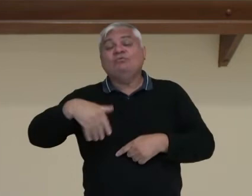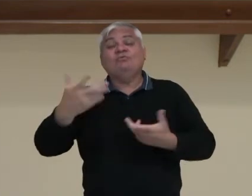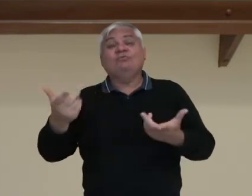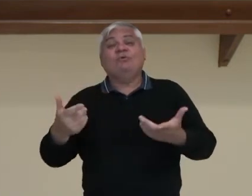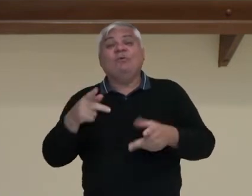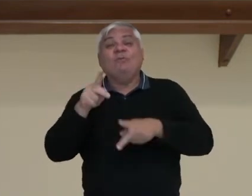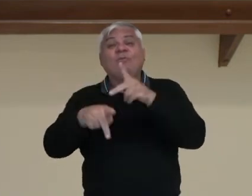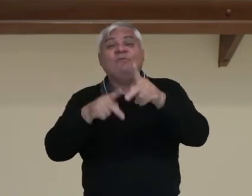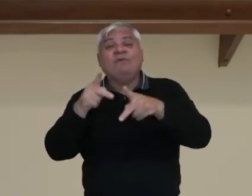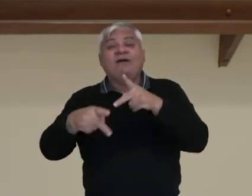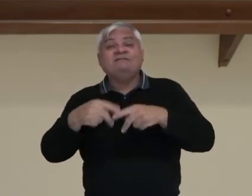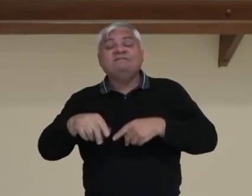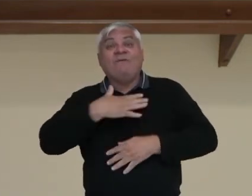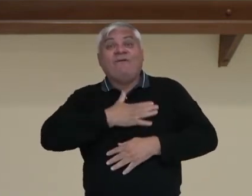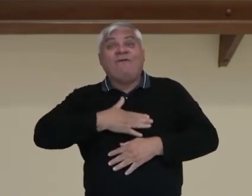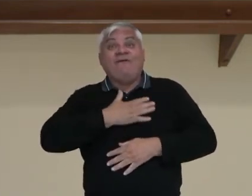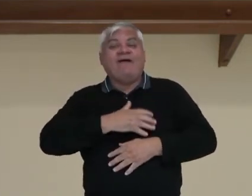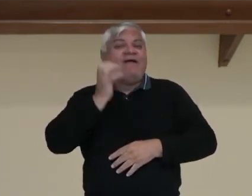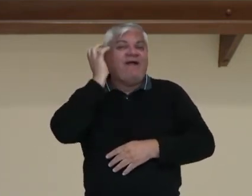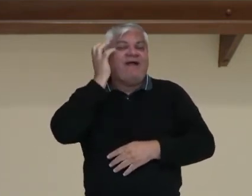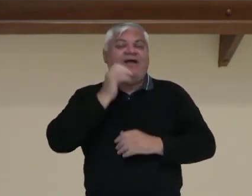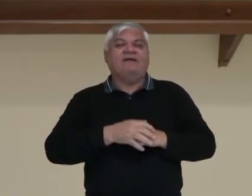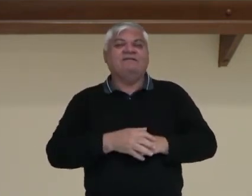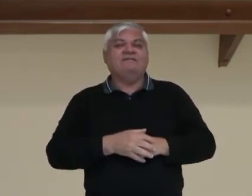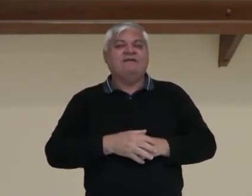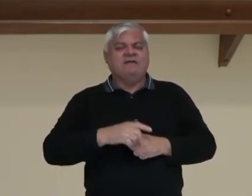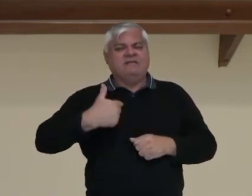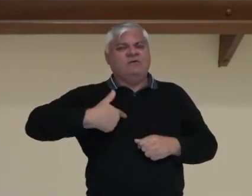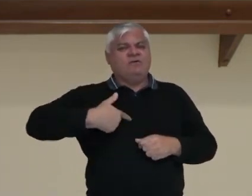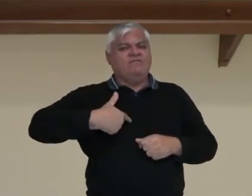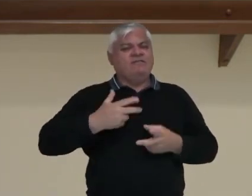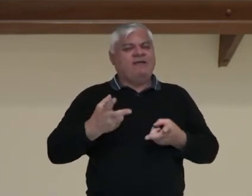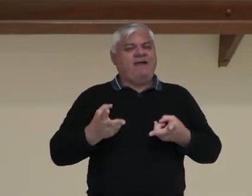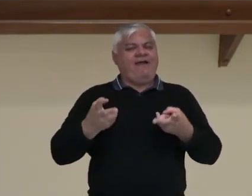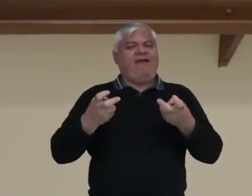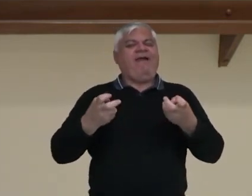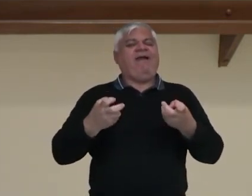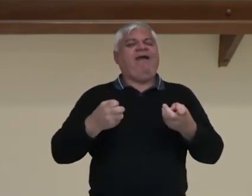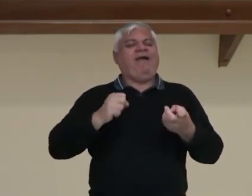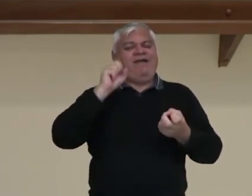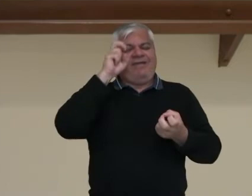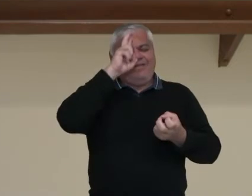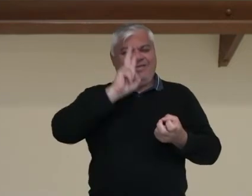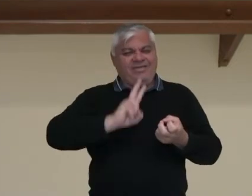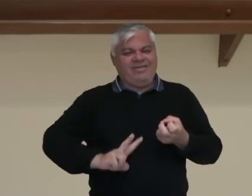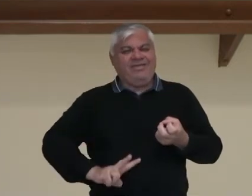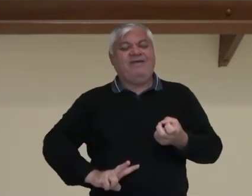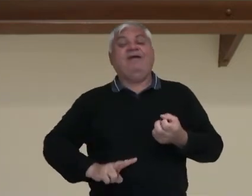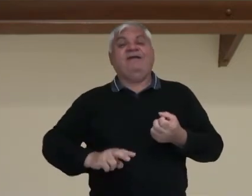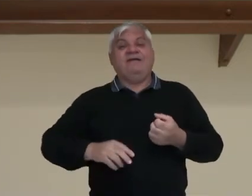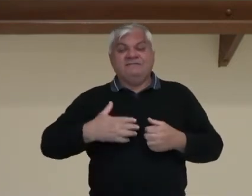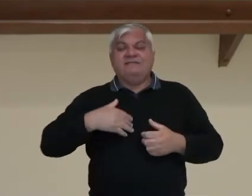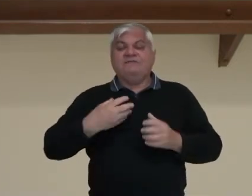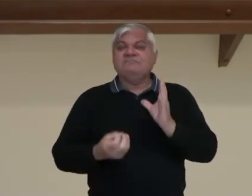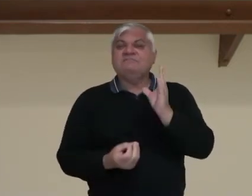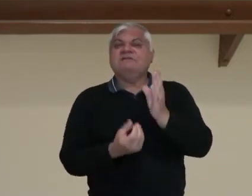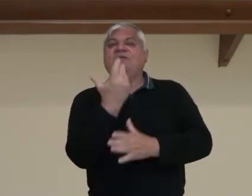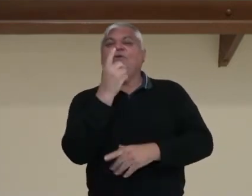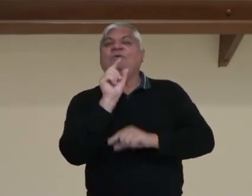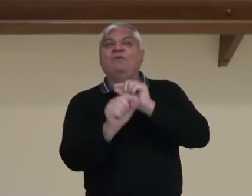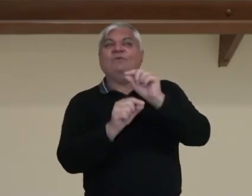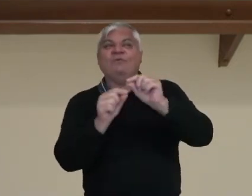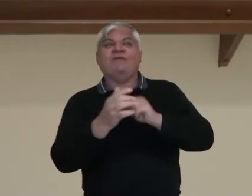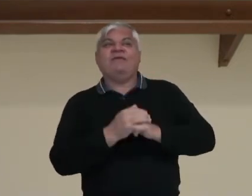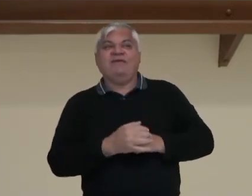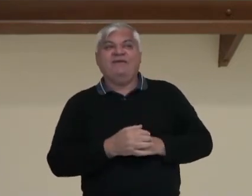vivia. E é nesse momento que Getúlio Vargas, vendo esse apelo, esse poder do rádio, que ele cria o